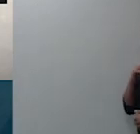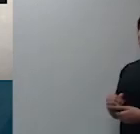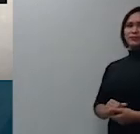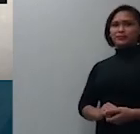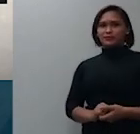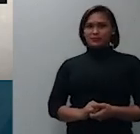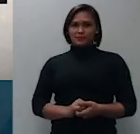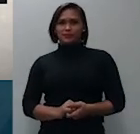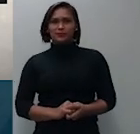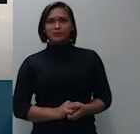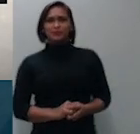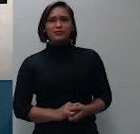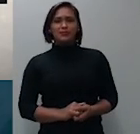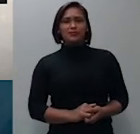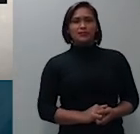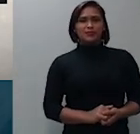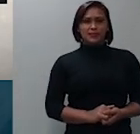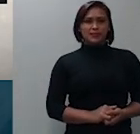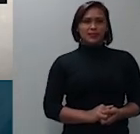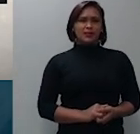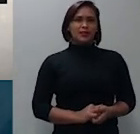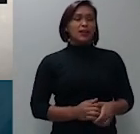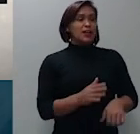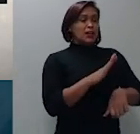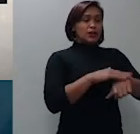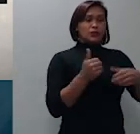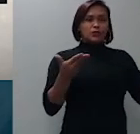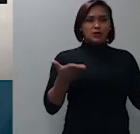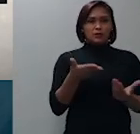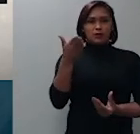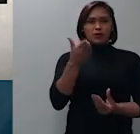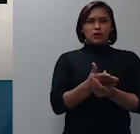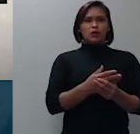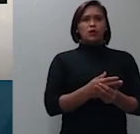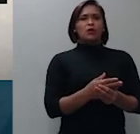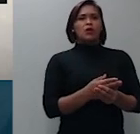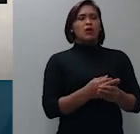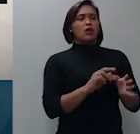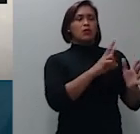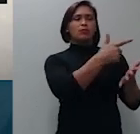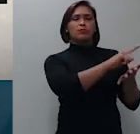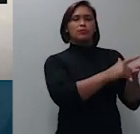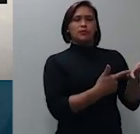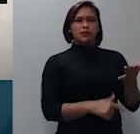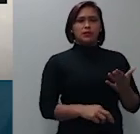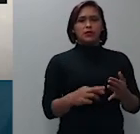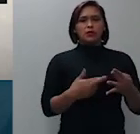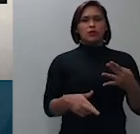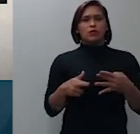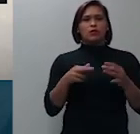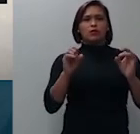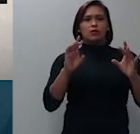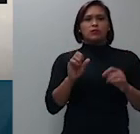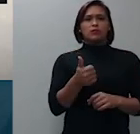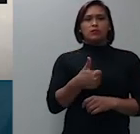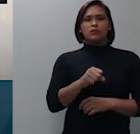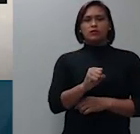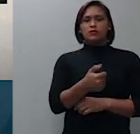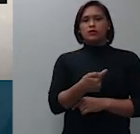chama julgamento agora processo em pauta o recurso especial 1 873